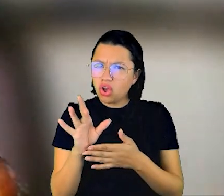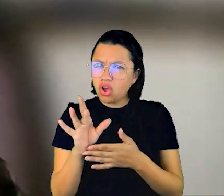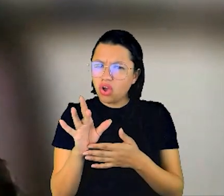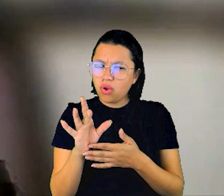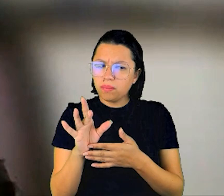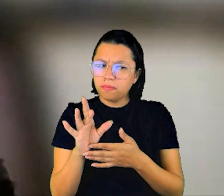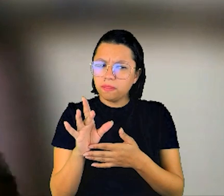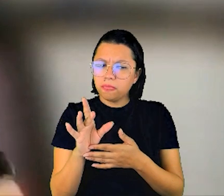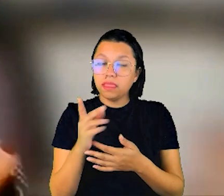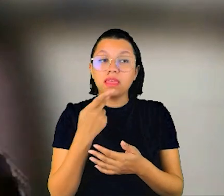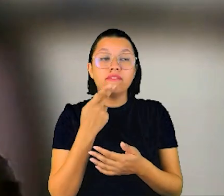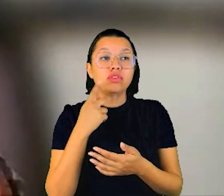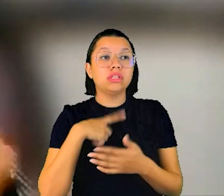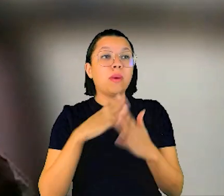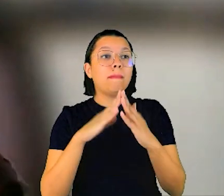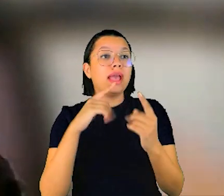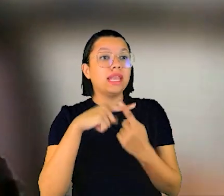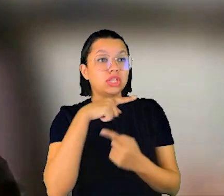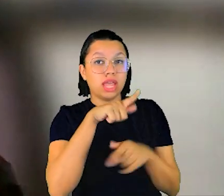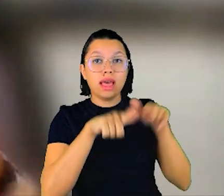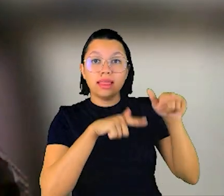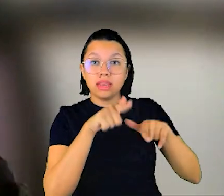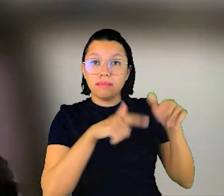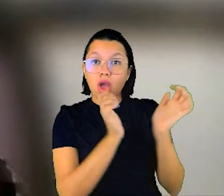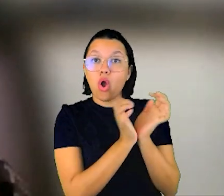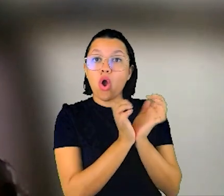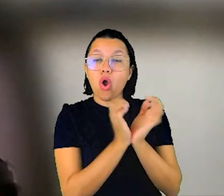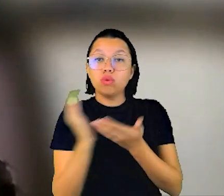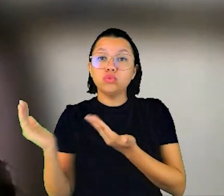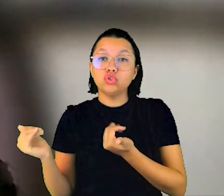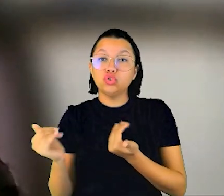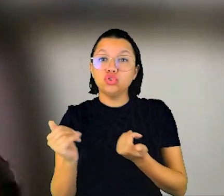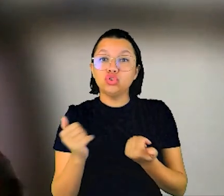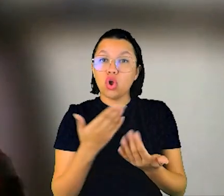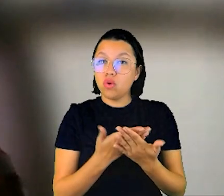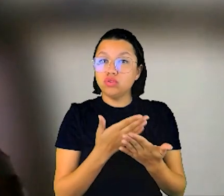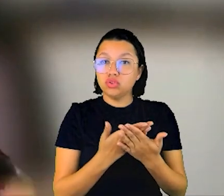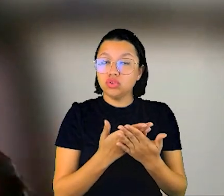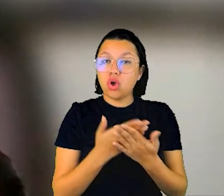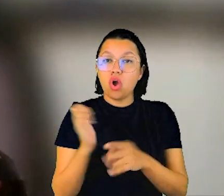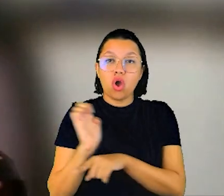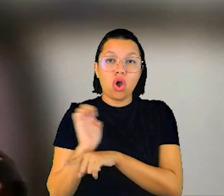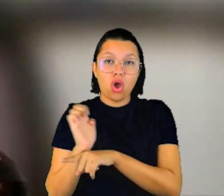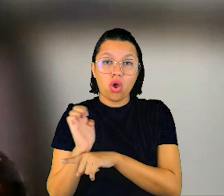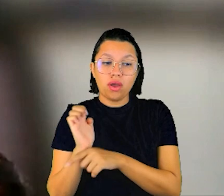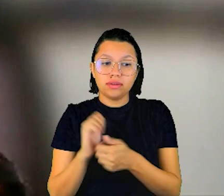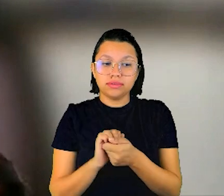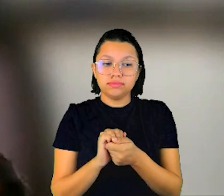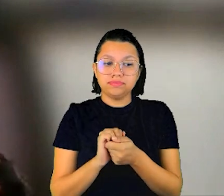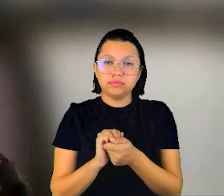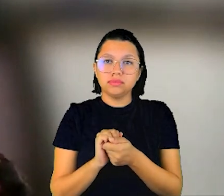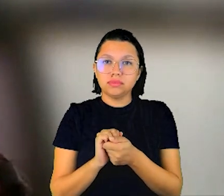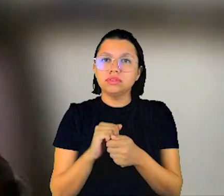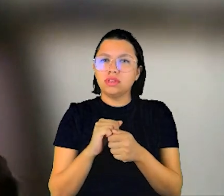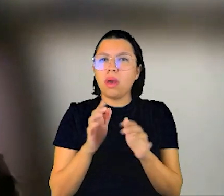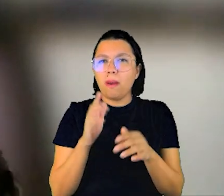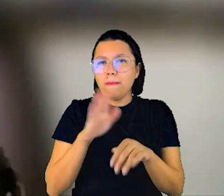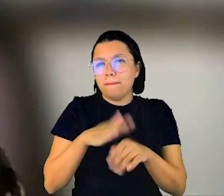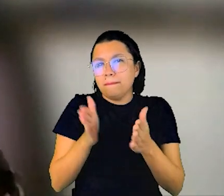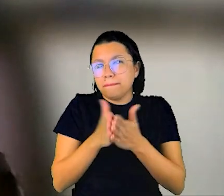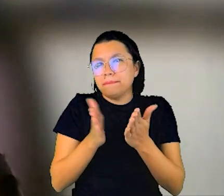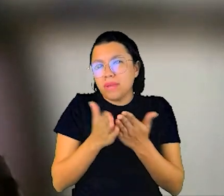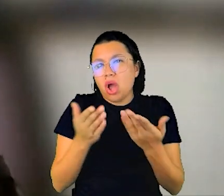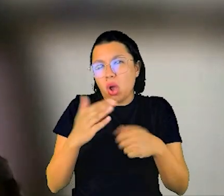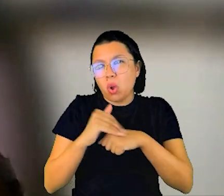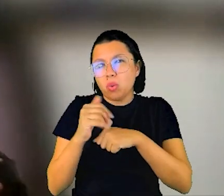porque ela falou que tem uma escola, uma igreja que ela trabalha com grupos de jovens de escolas, de estaduais, escolas carentes. Então,